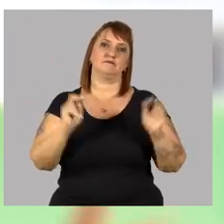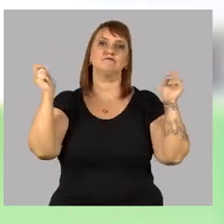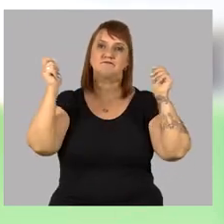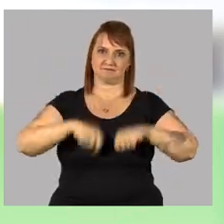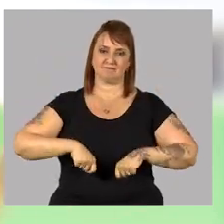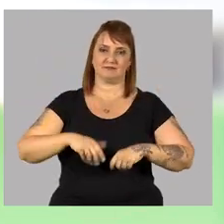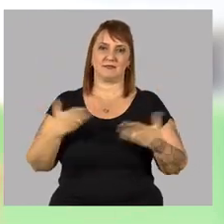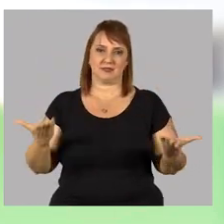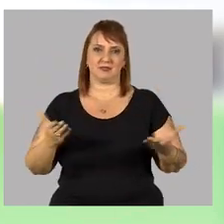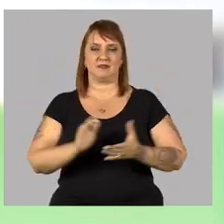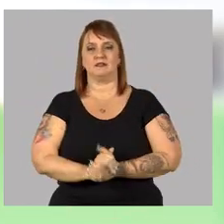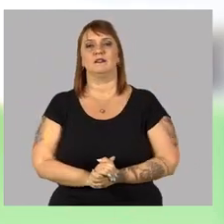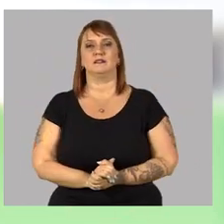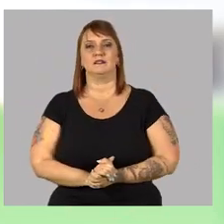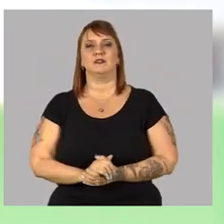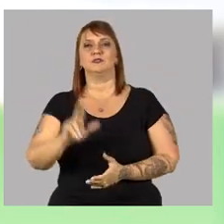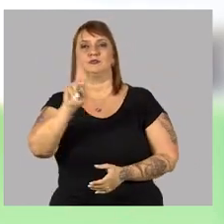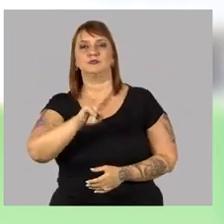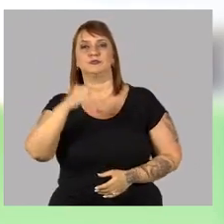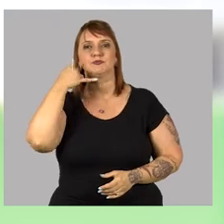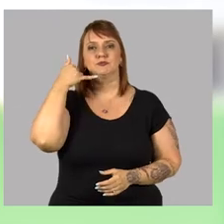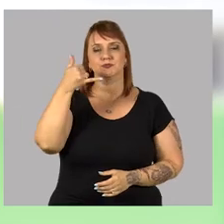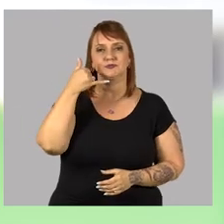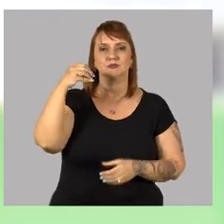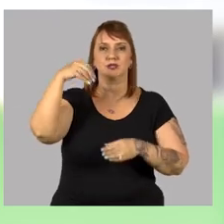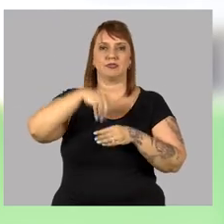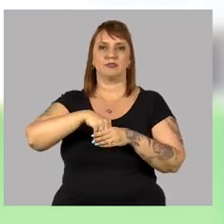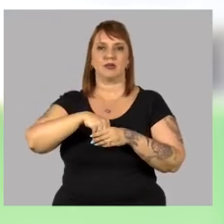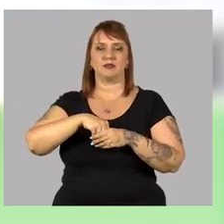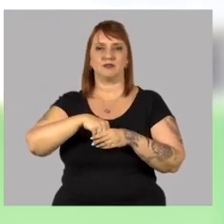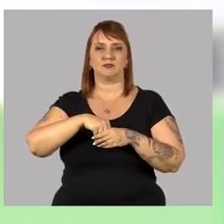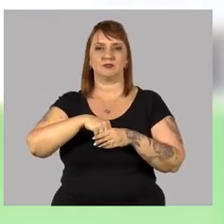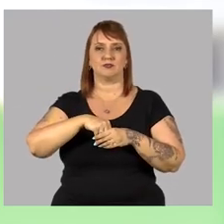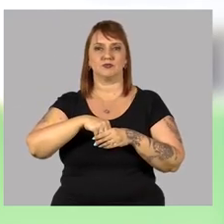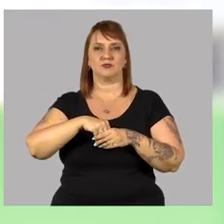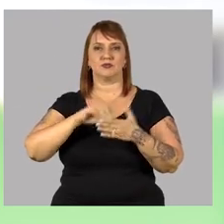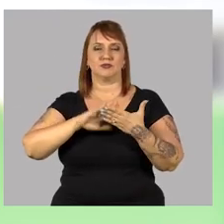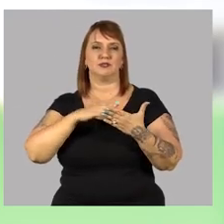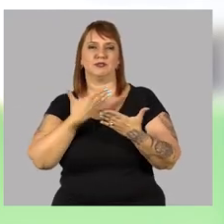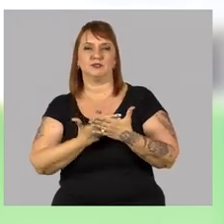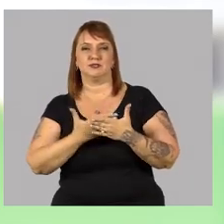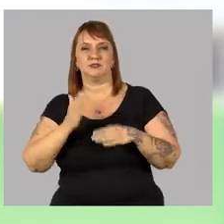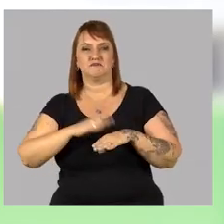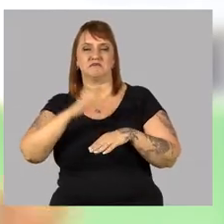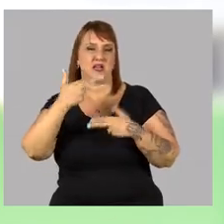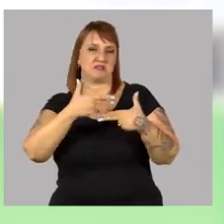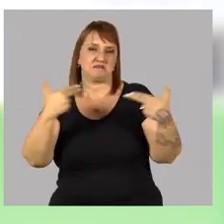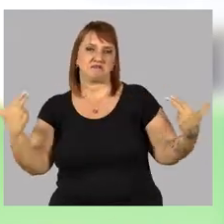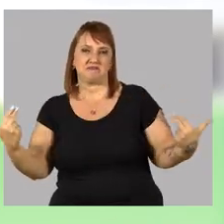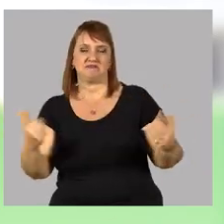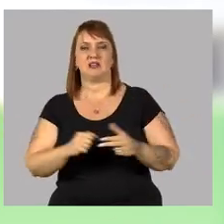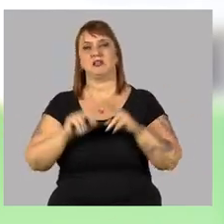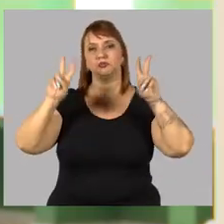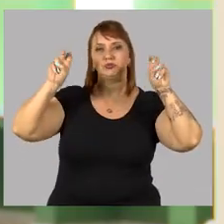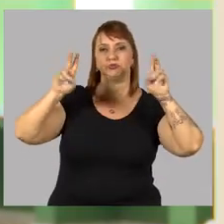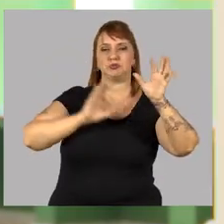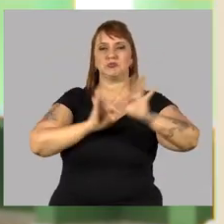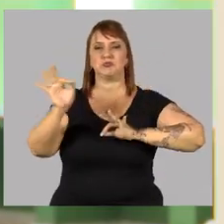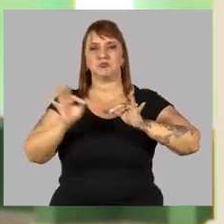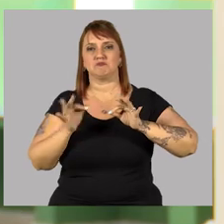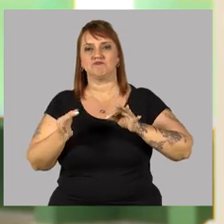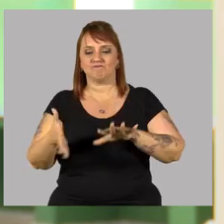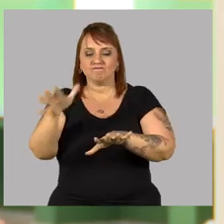plano. Que possibilidades a gente tem de uso do celular dentro de um componente curricular, onde mais componentes